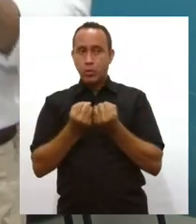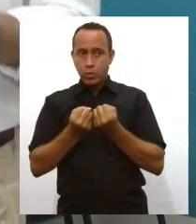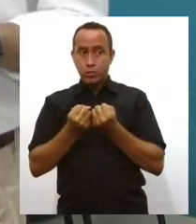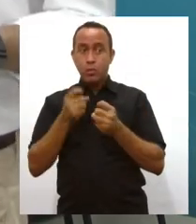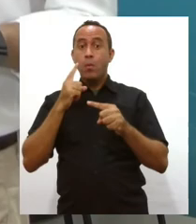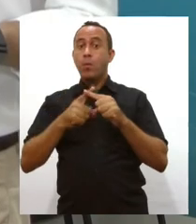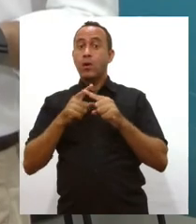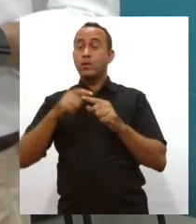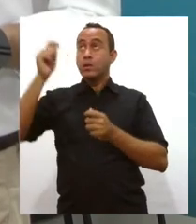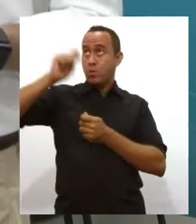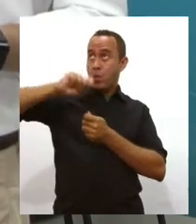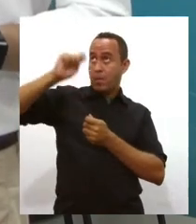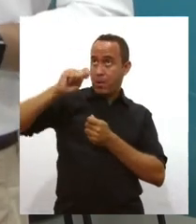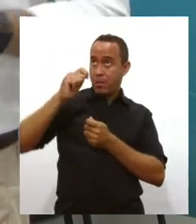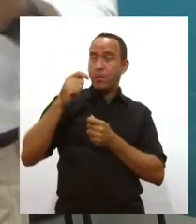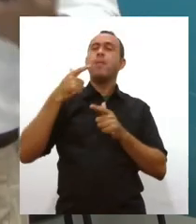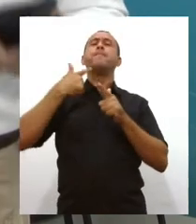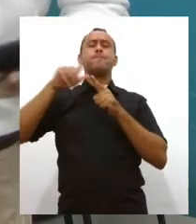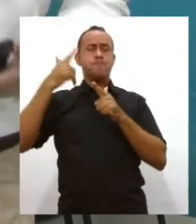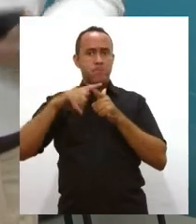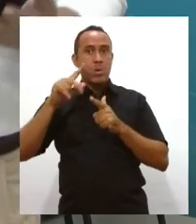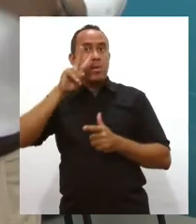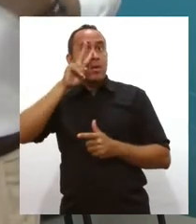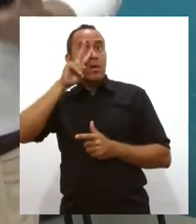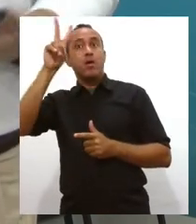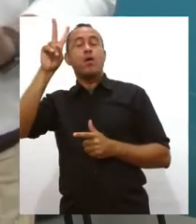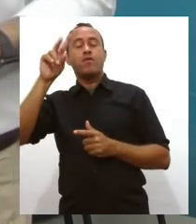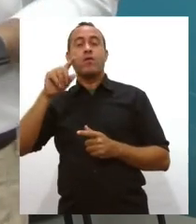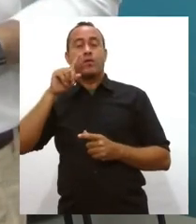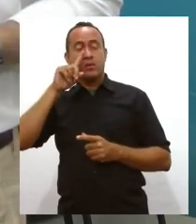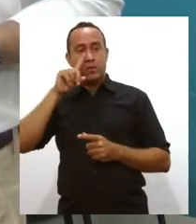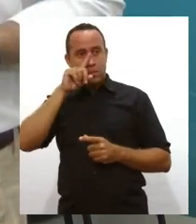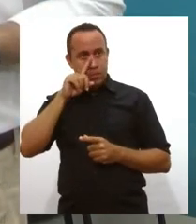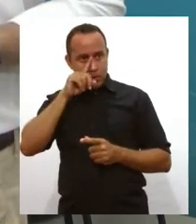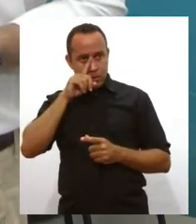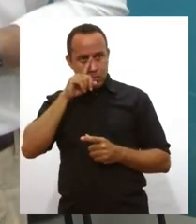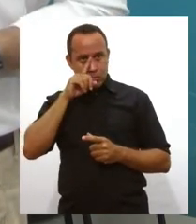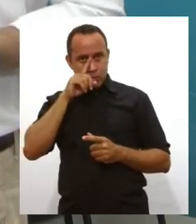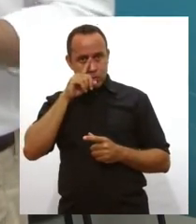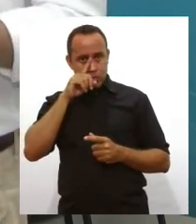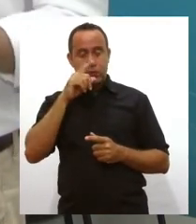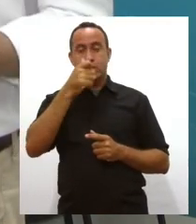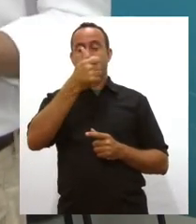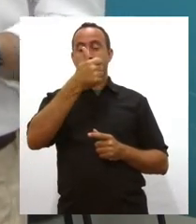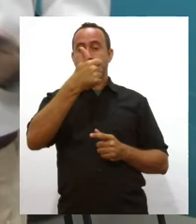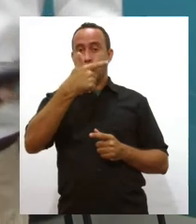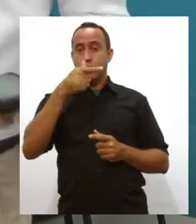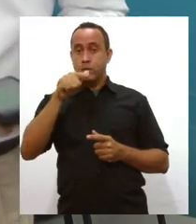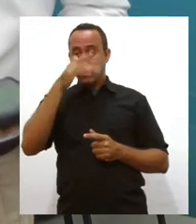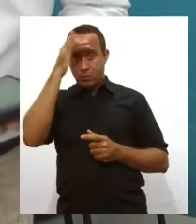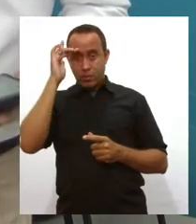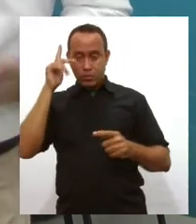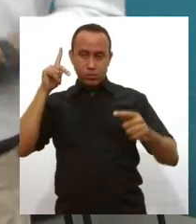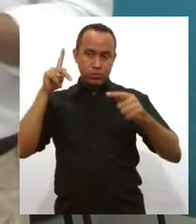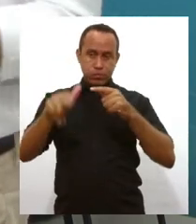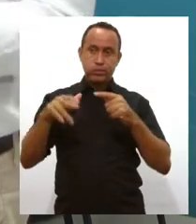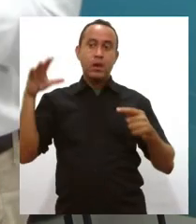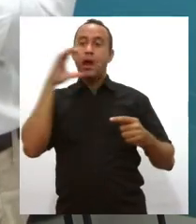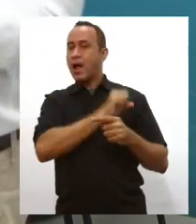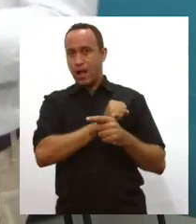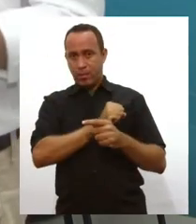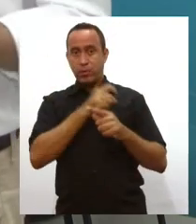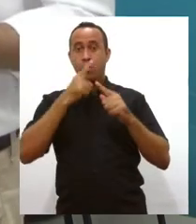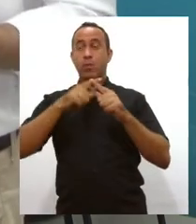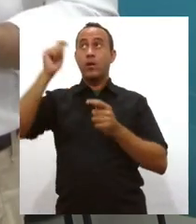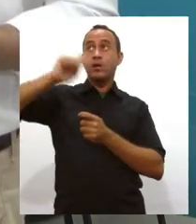de uma pipa, nós temos 10 mil, 12 mil clientes chegam a ser interrompidos momentaneamente por